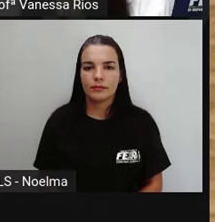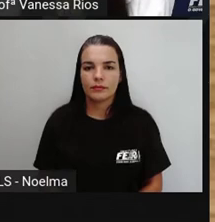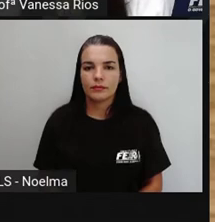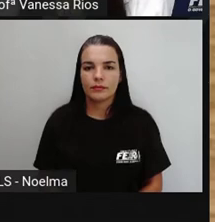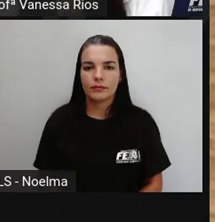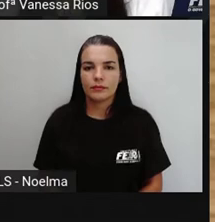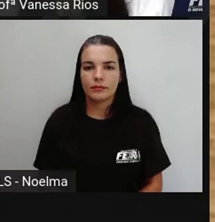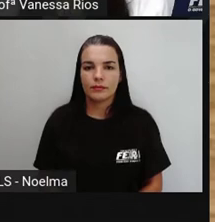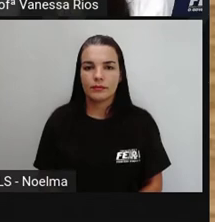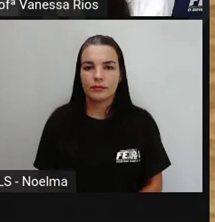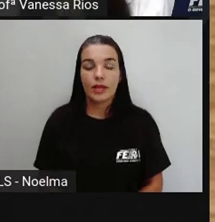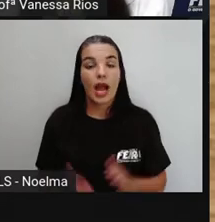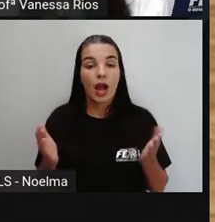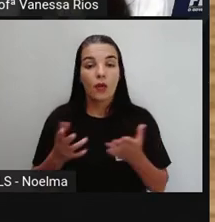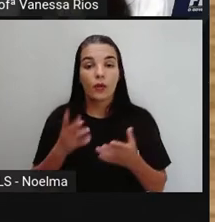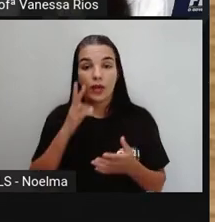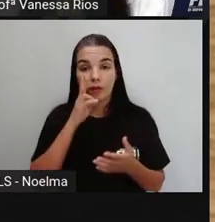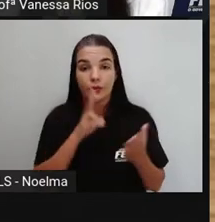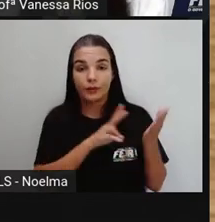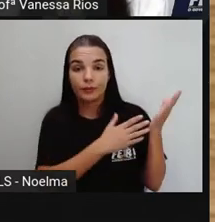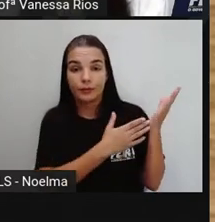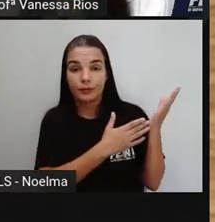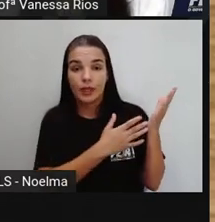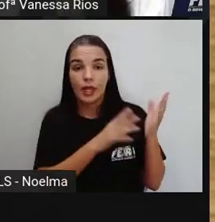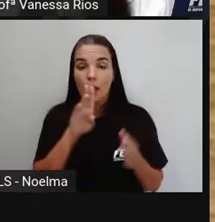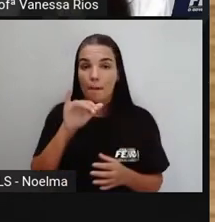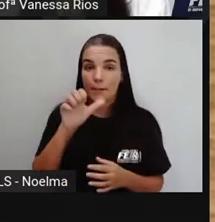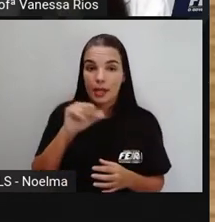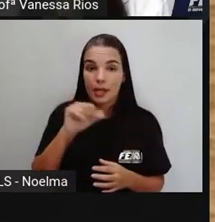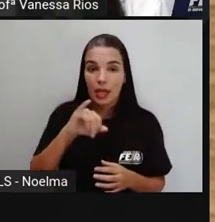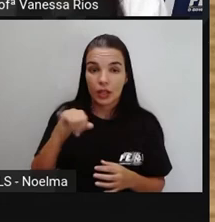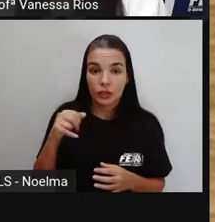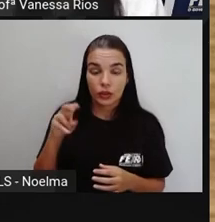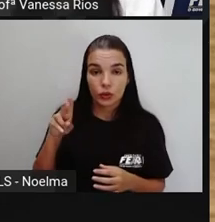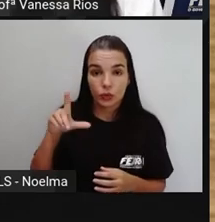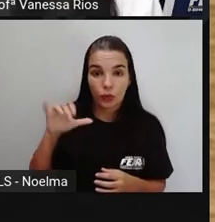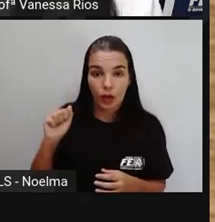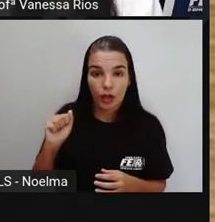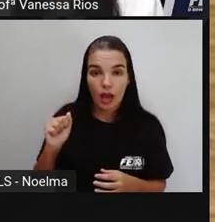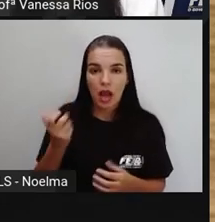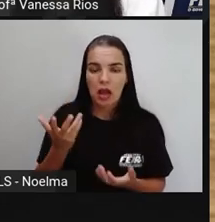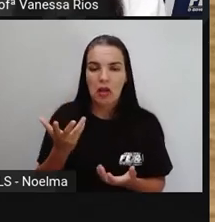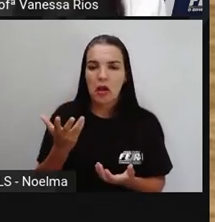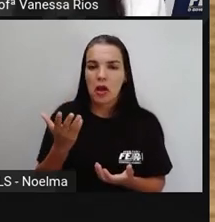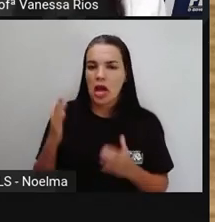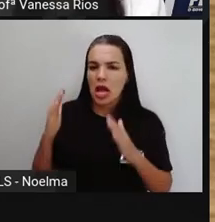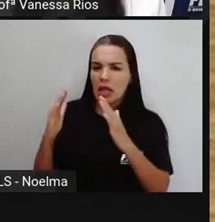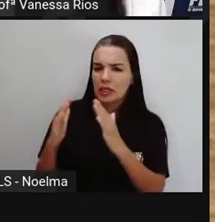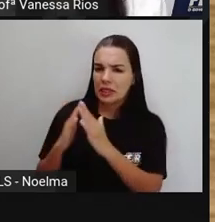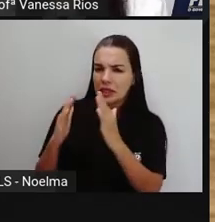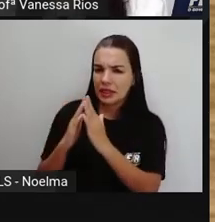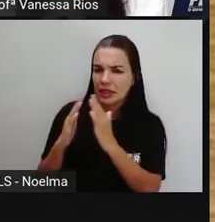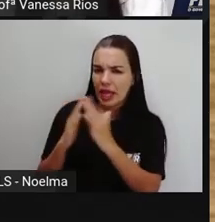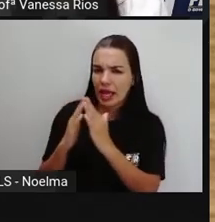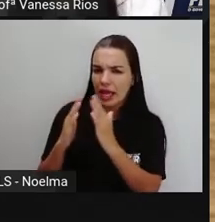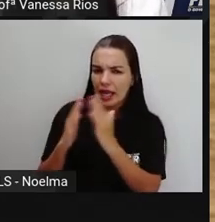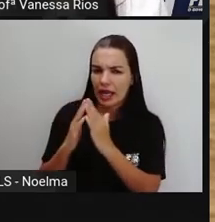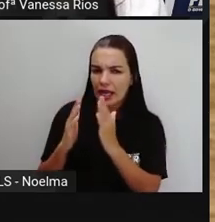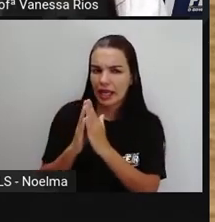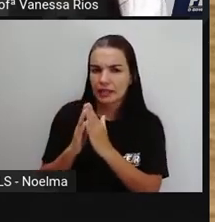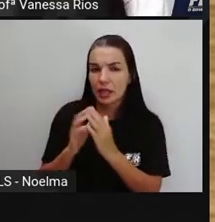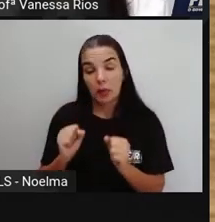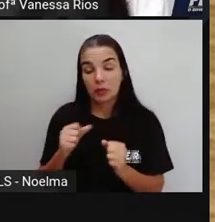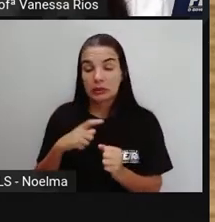Agora, Bia e Júlia comerão ou comeram, né? Até então, aí a gente pode ter a